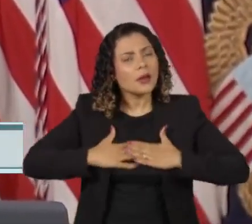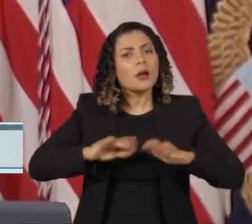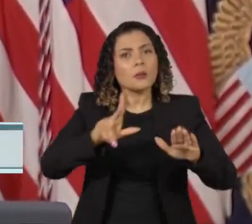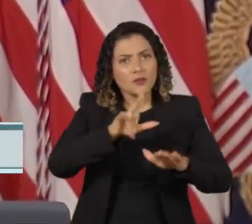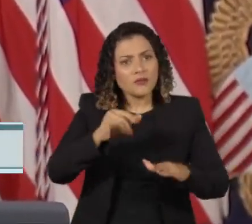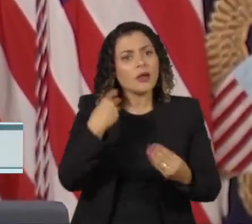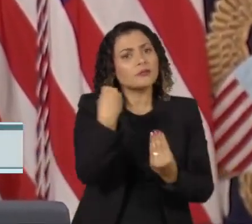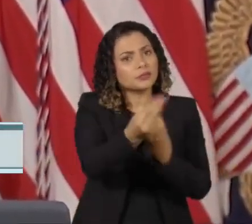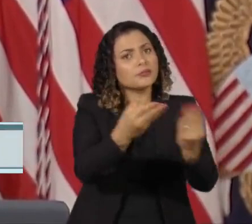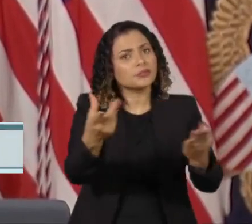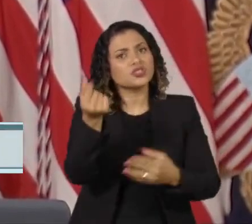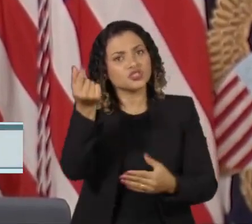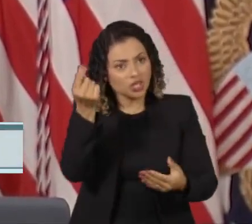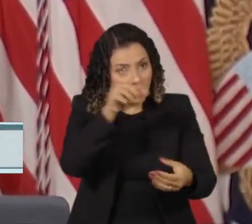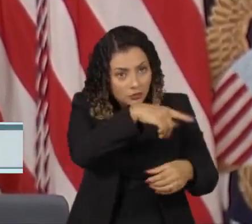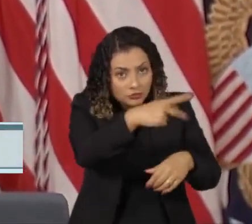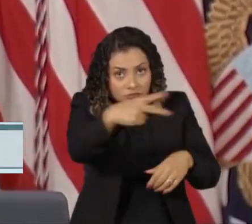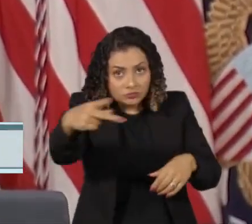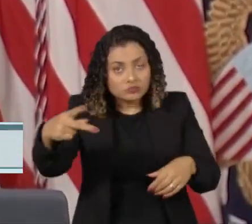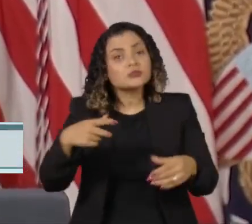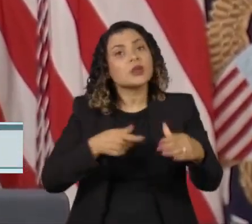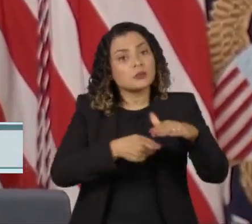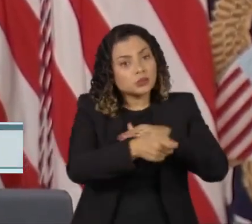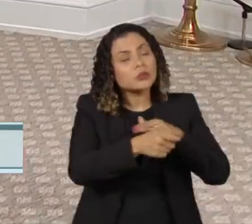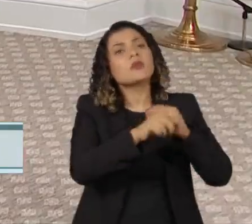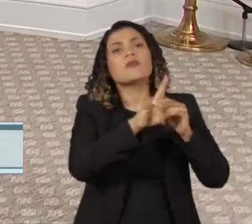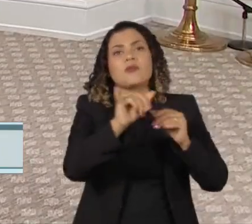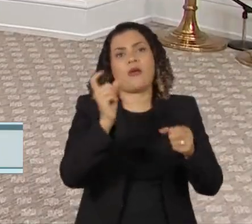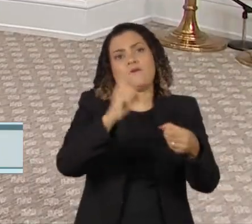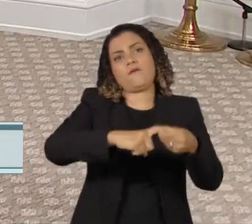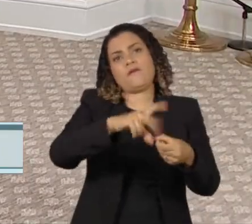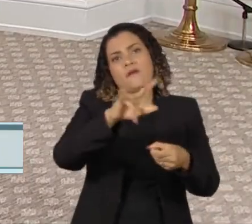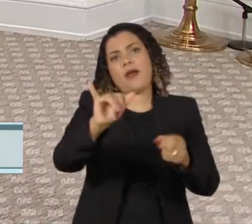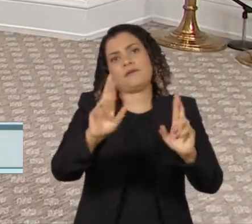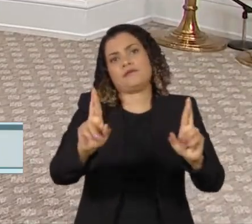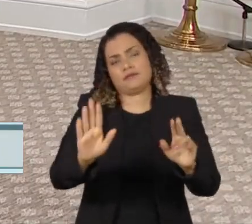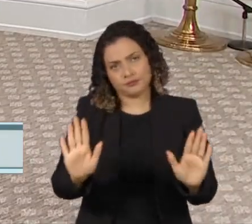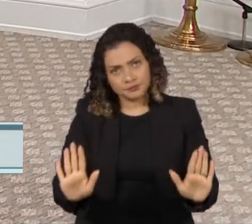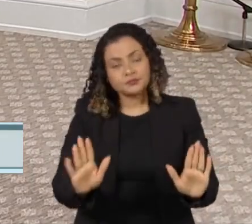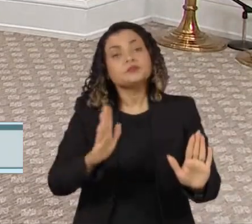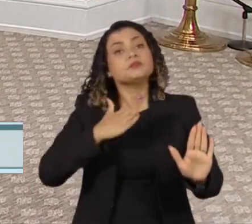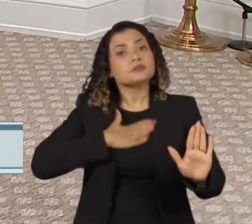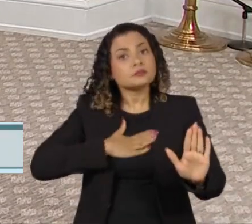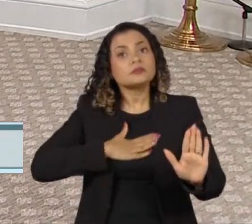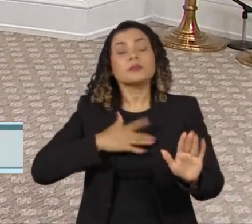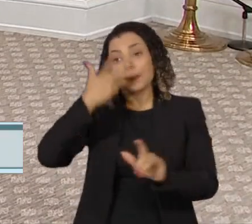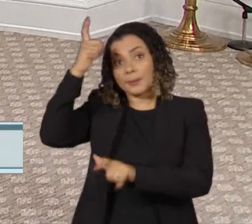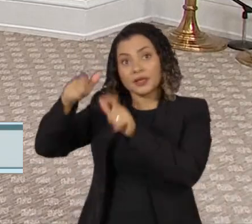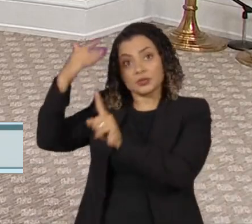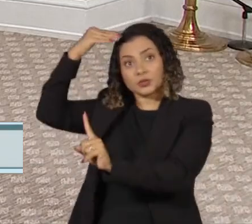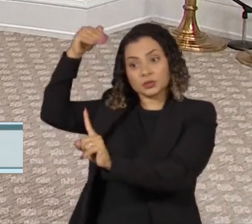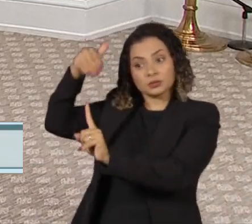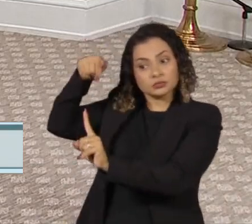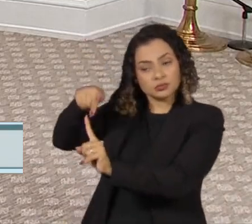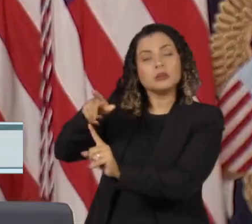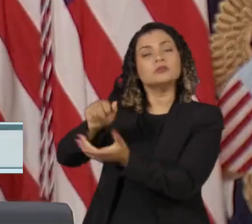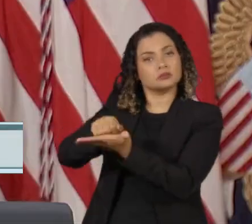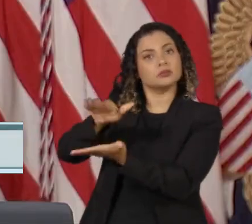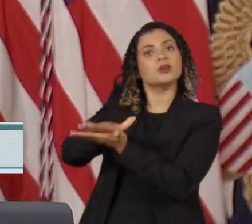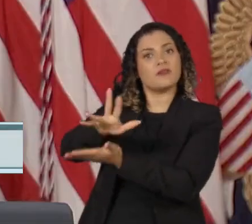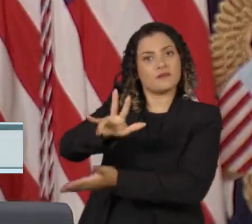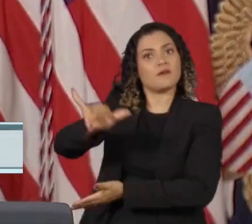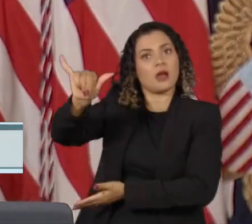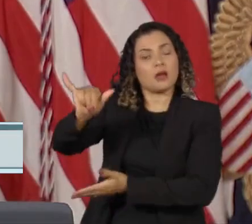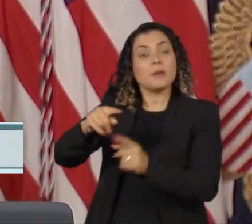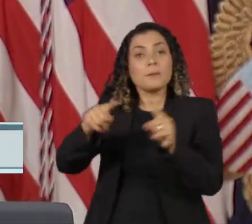receberão o dinheiro depositado nas instituições fechadas. Disse que os responsáveis serão punidos. E num recado para o resto do